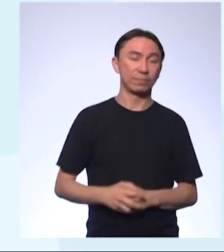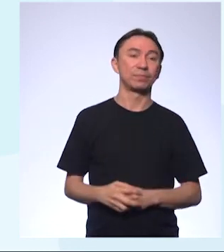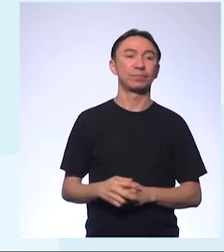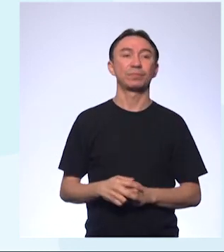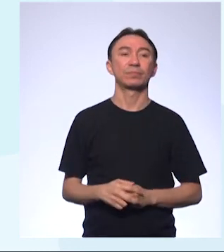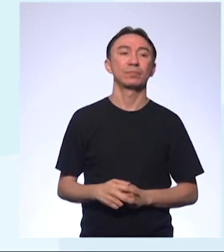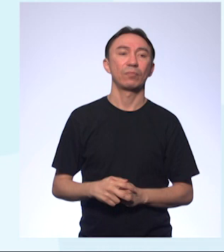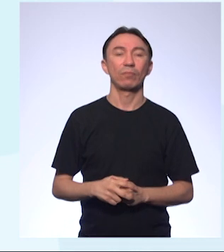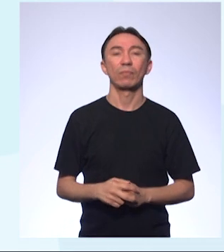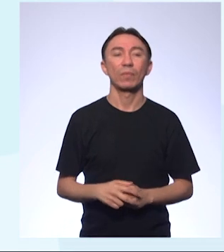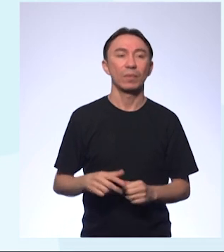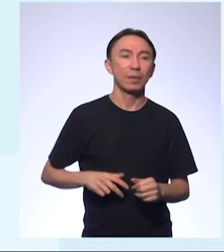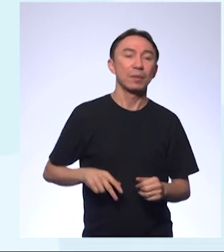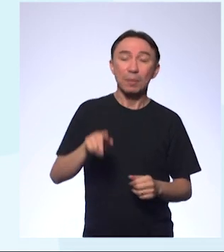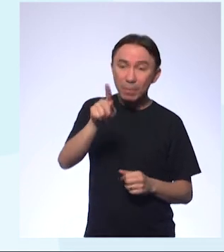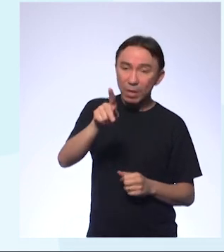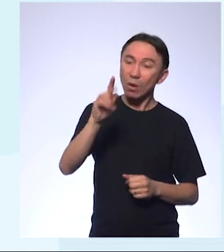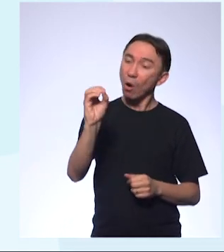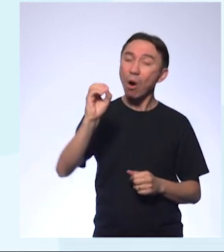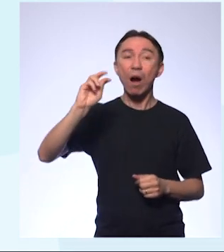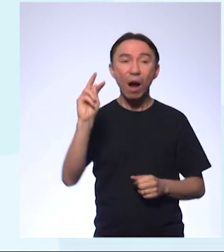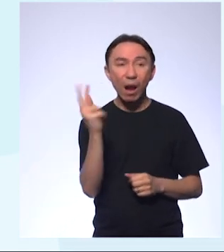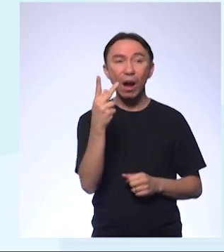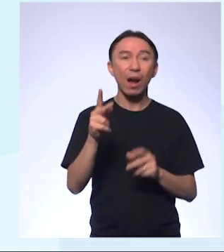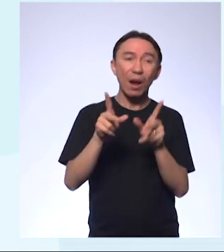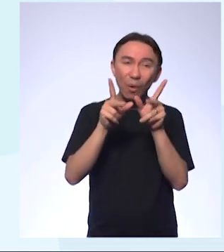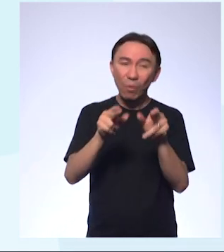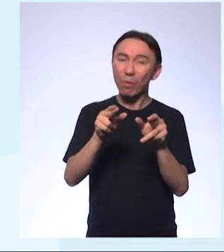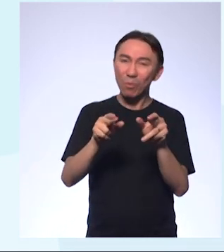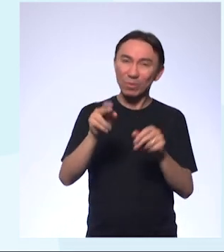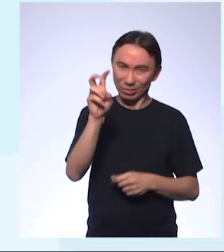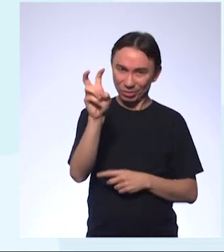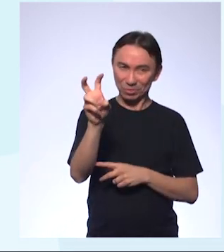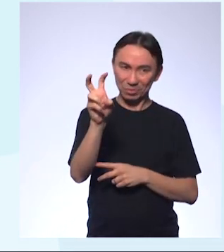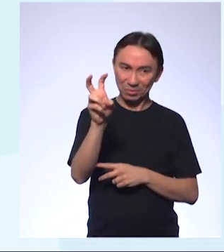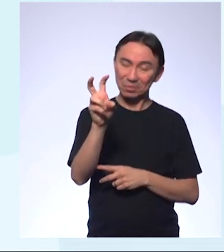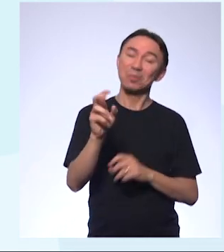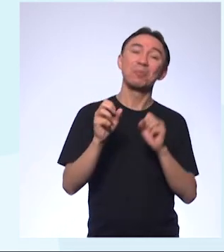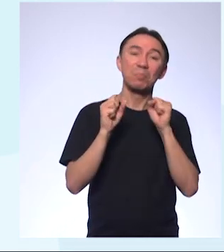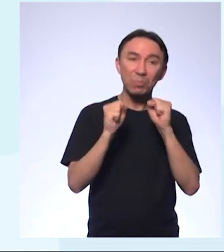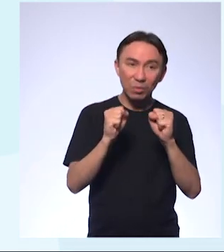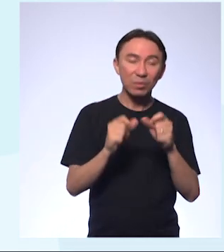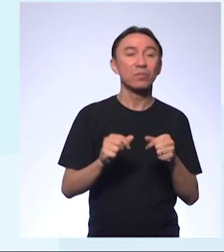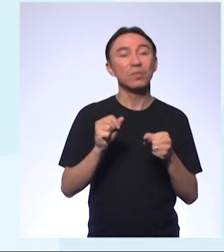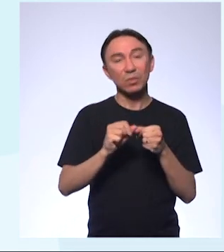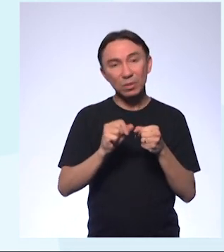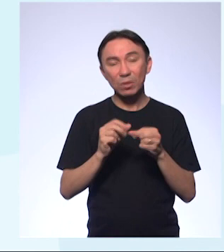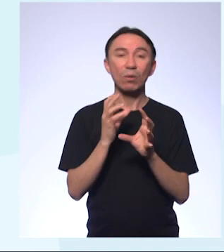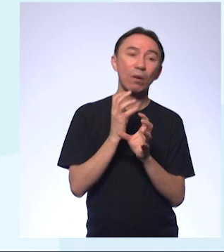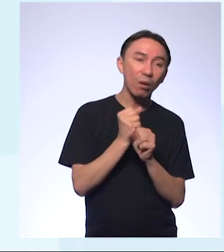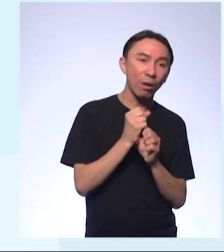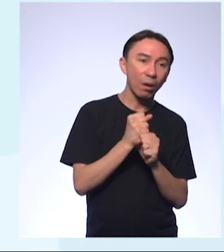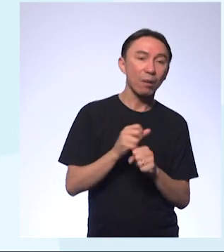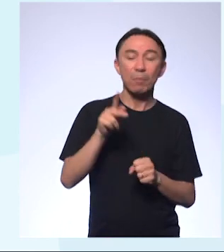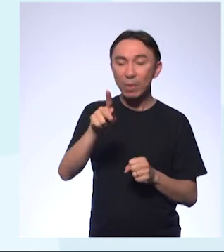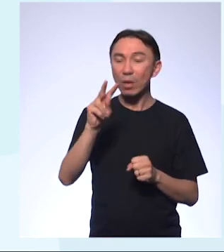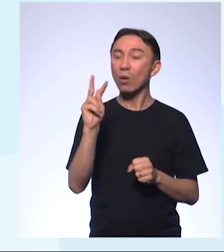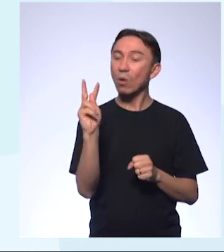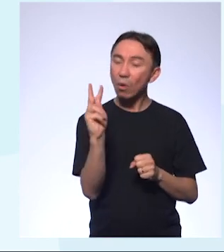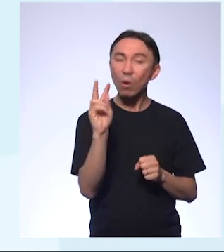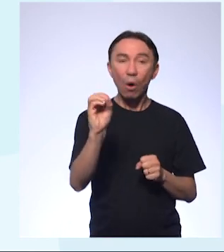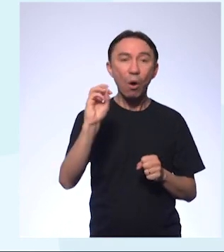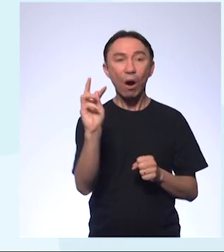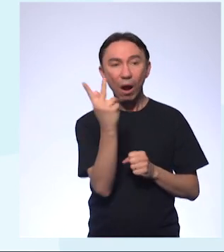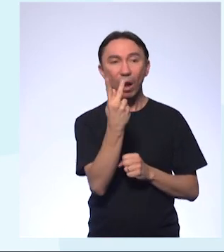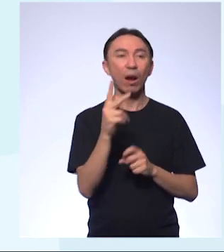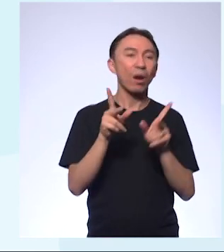Aqui a tem POH igual a 5. Então, a gente pode fazer o cálculo POH é igual ao